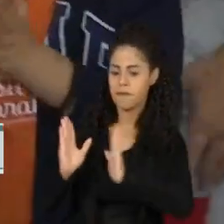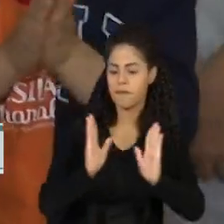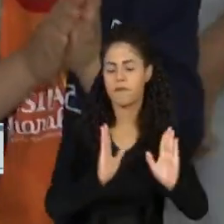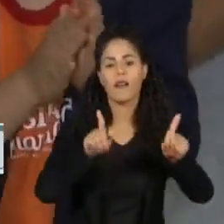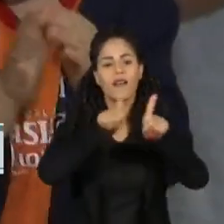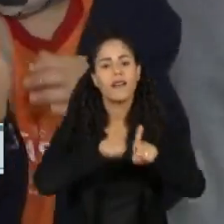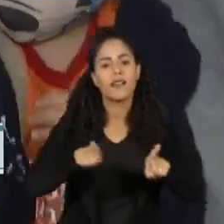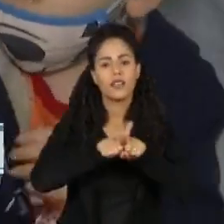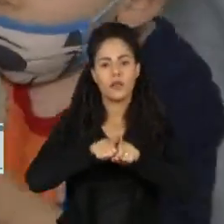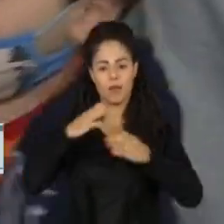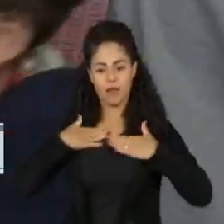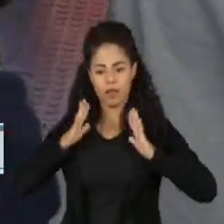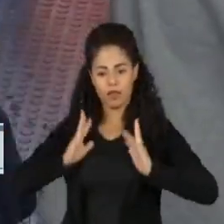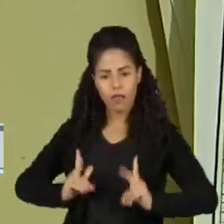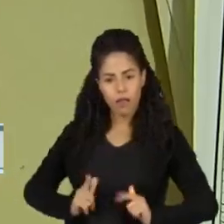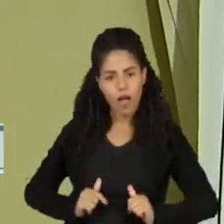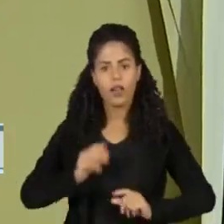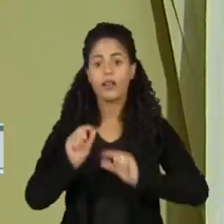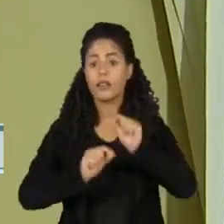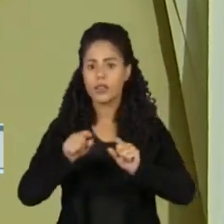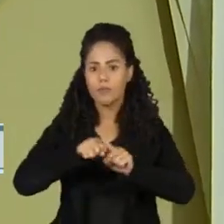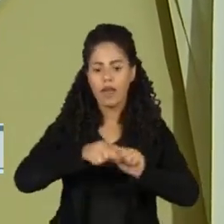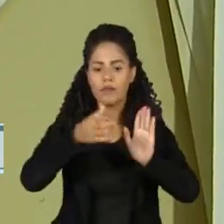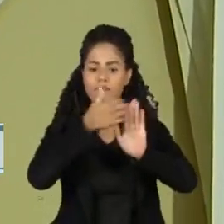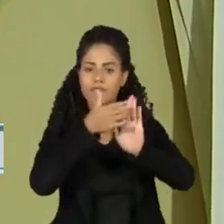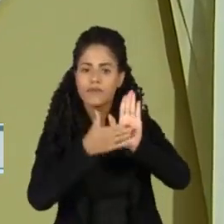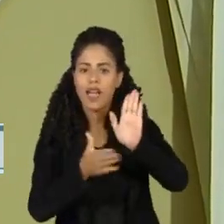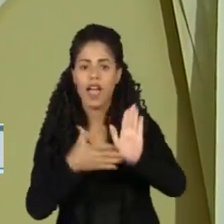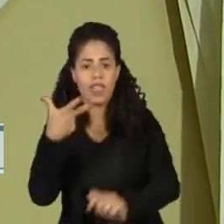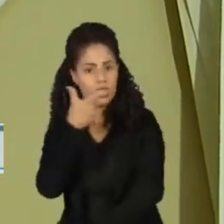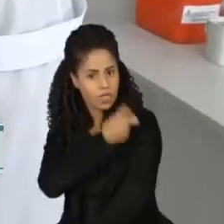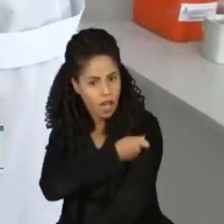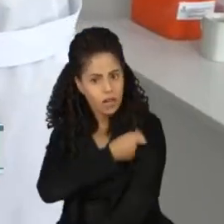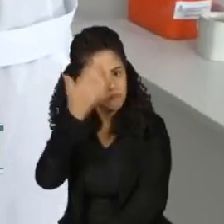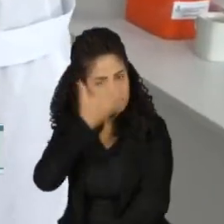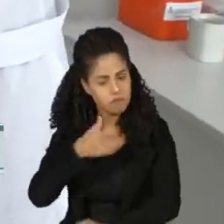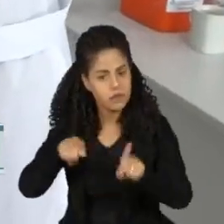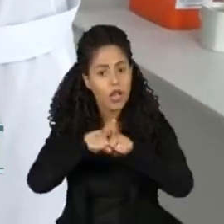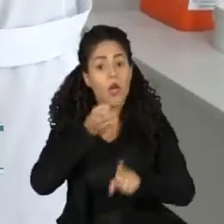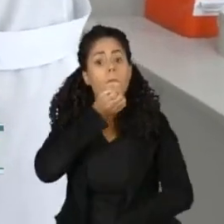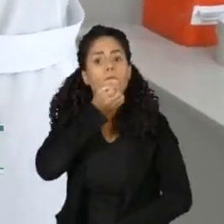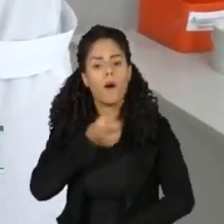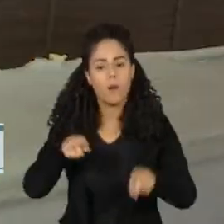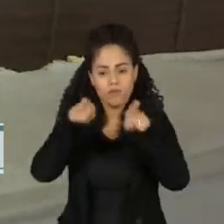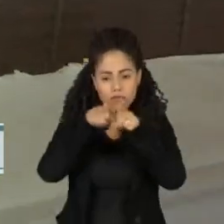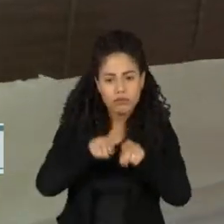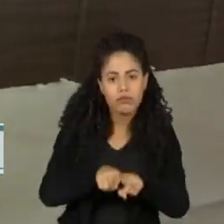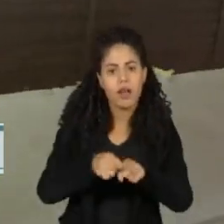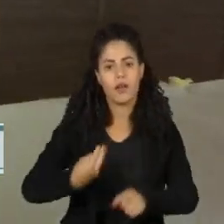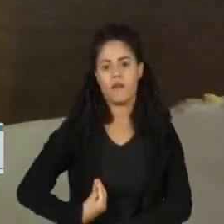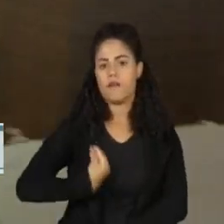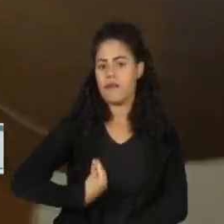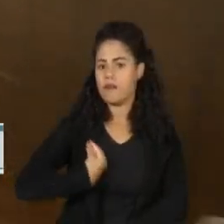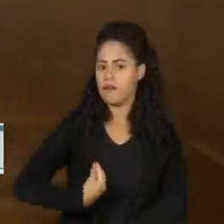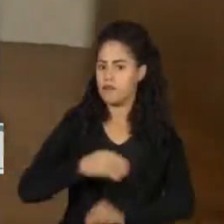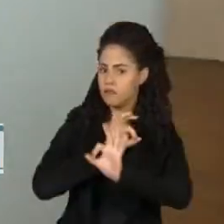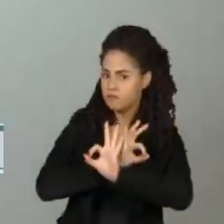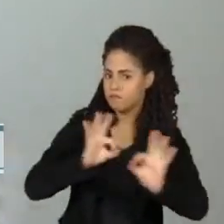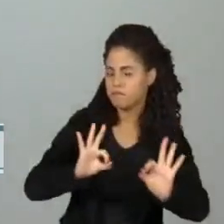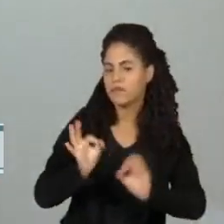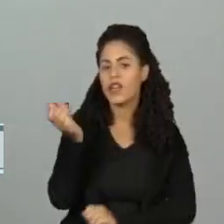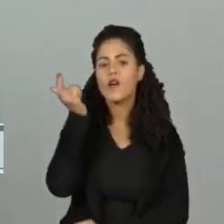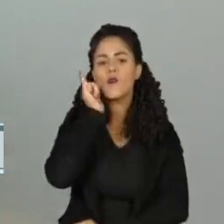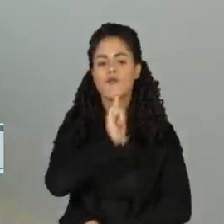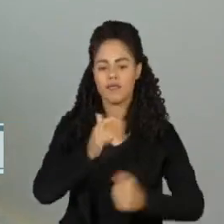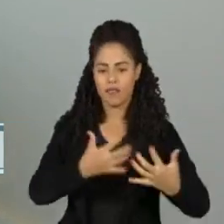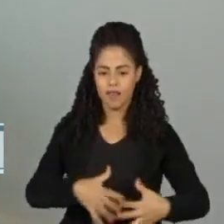cuidados de higiene e uma carteirinha de vacinação atualizada são aliados de uma vida ativa para fortalecer